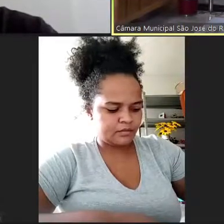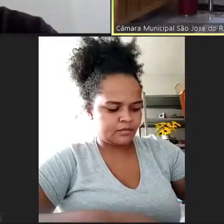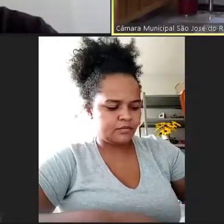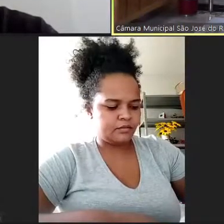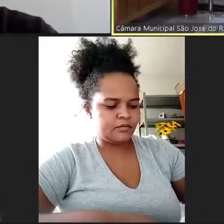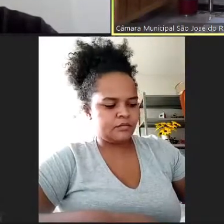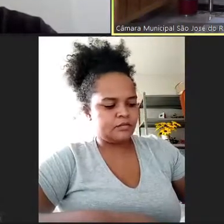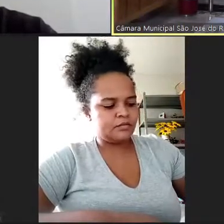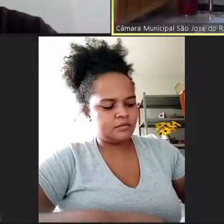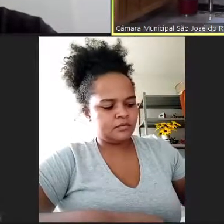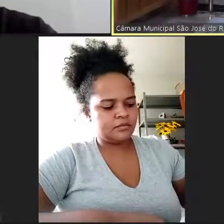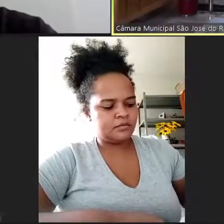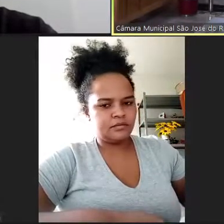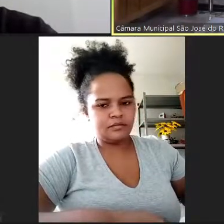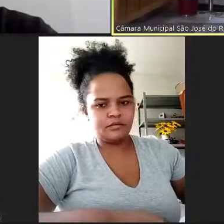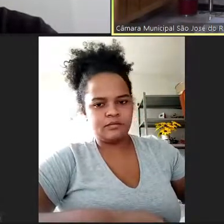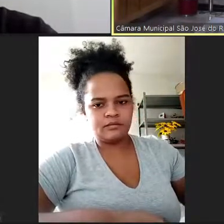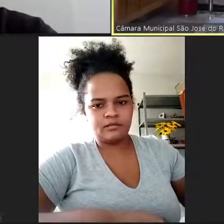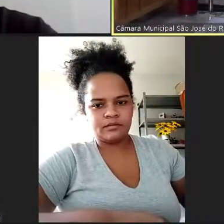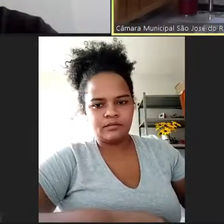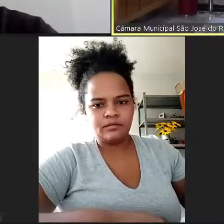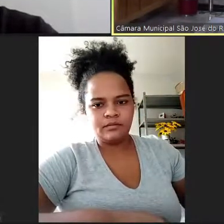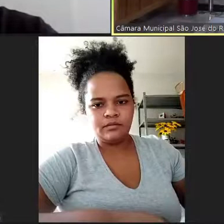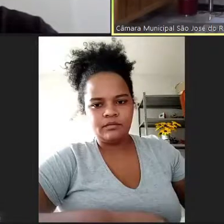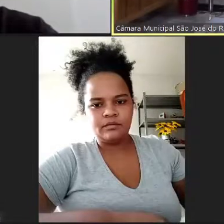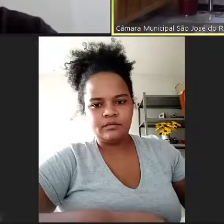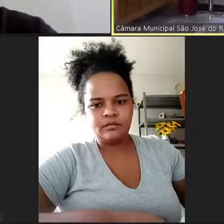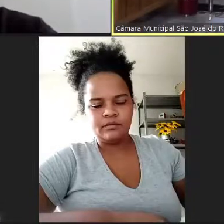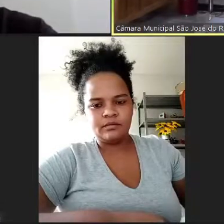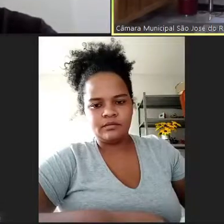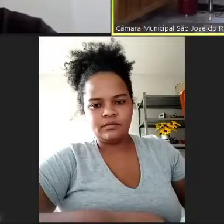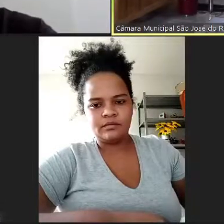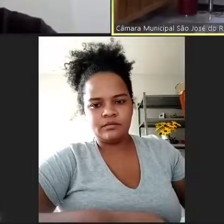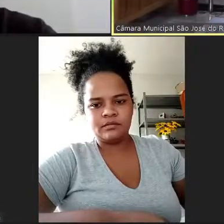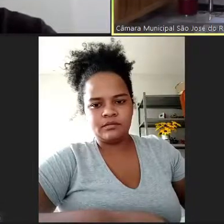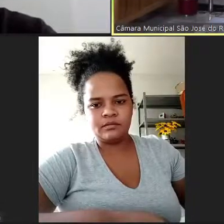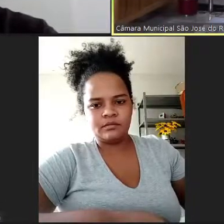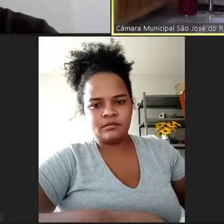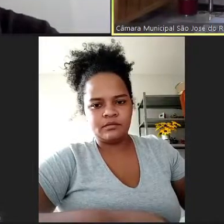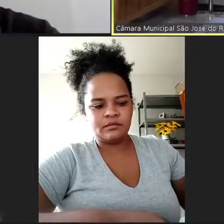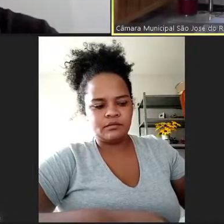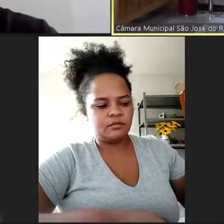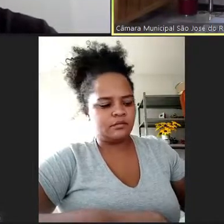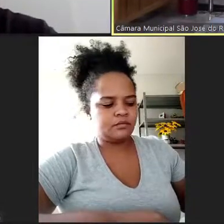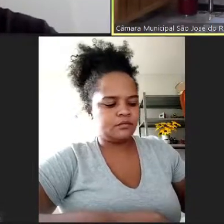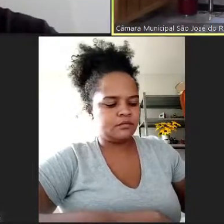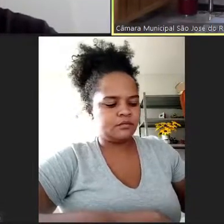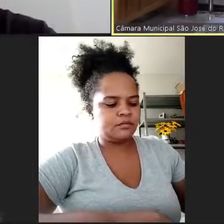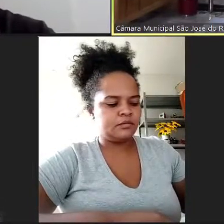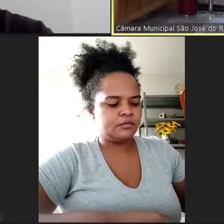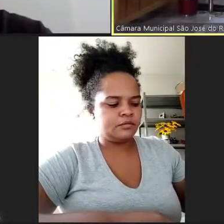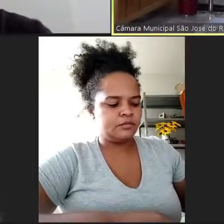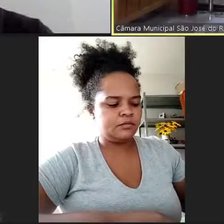para o hospital. Então, acho que compensa o pessoal ter a informação real, porque daí evita esse